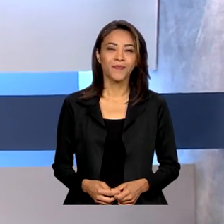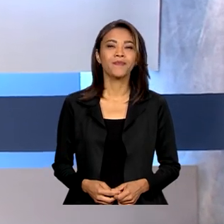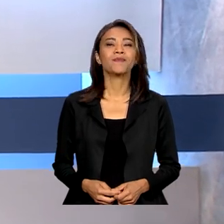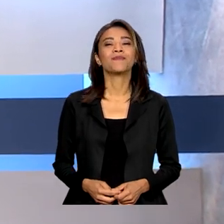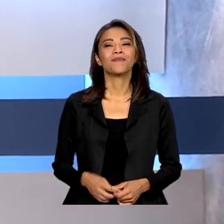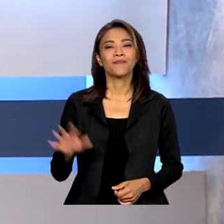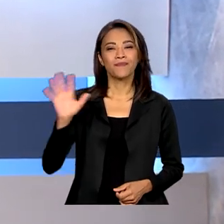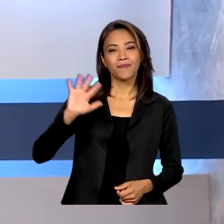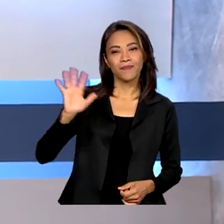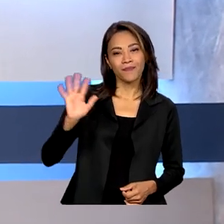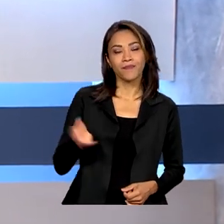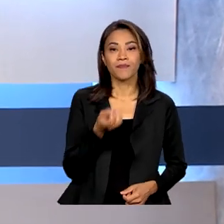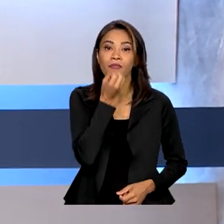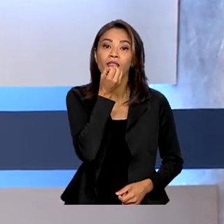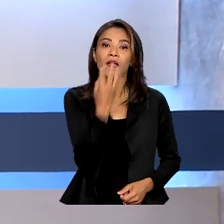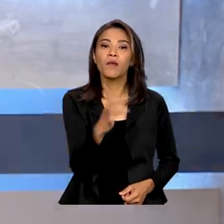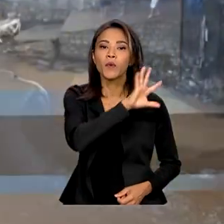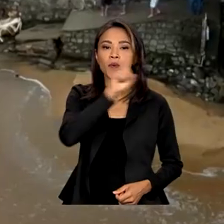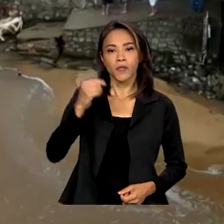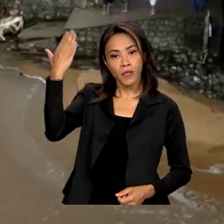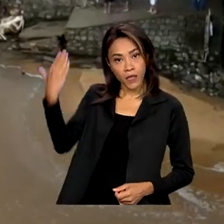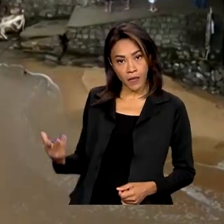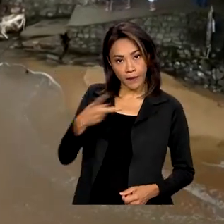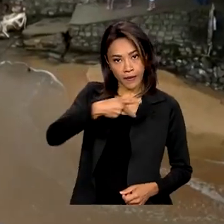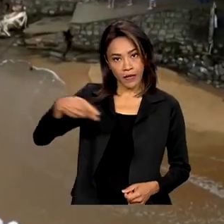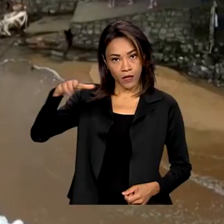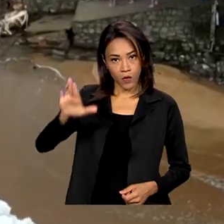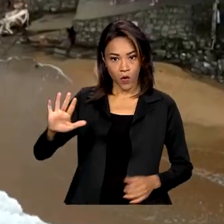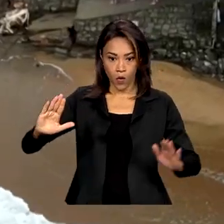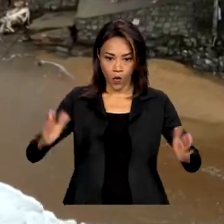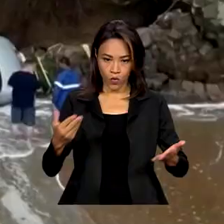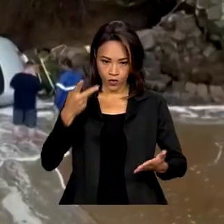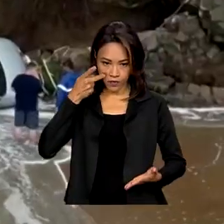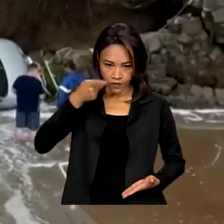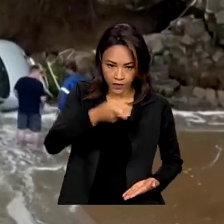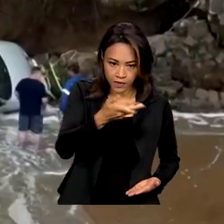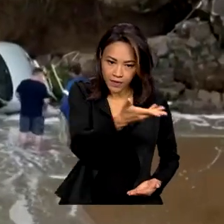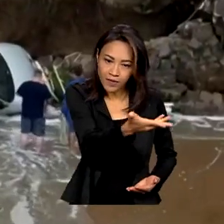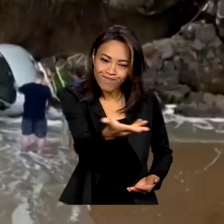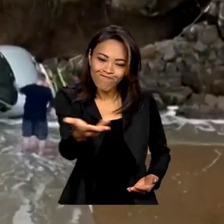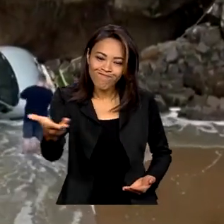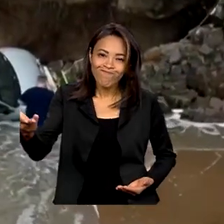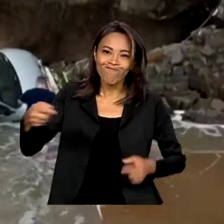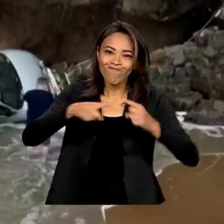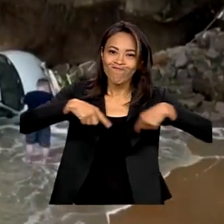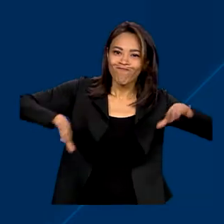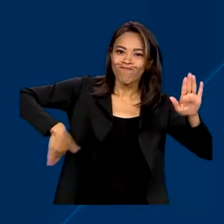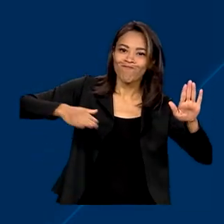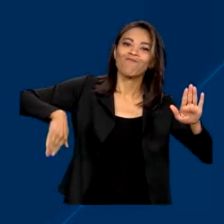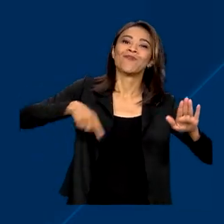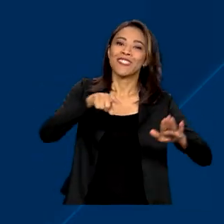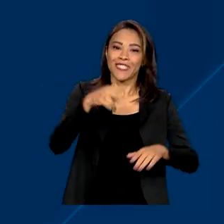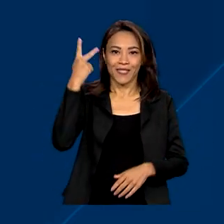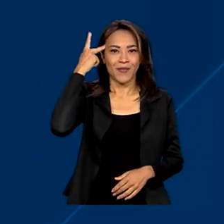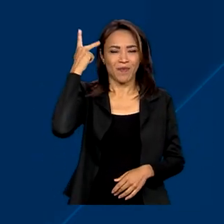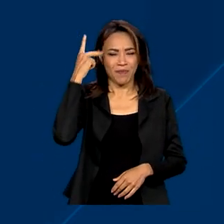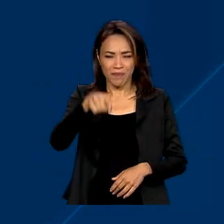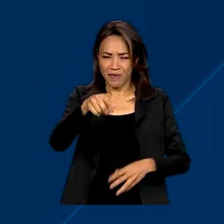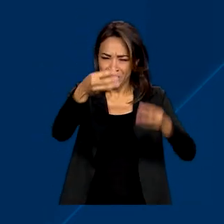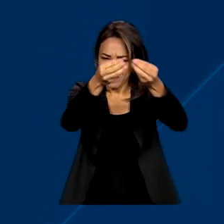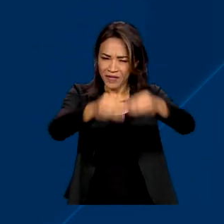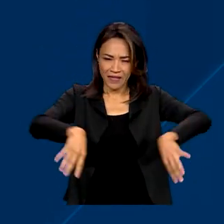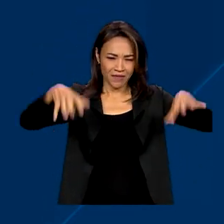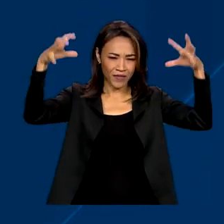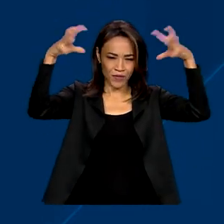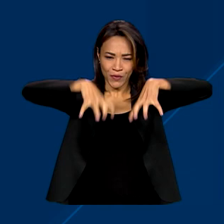Olá, bom dia. Presidente Lula visita hoje no litoral de São Paulo áreas atingidas pelas fortes